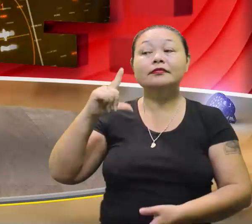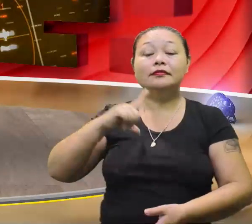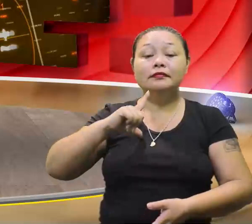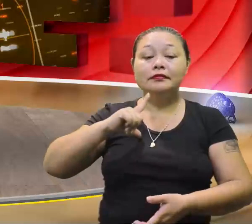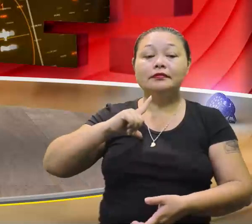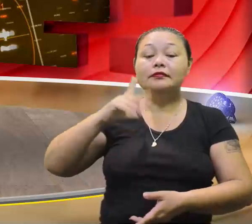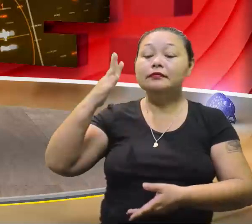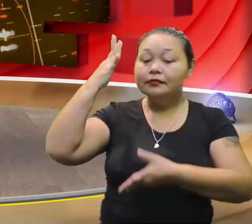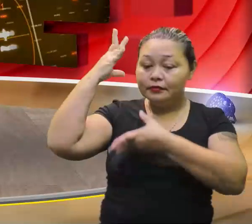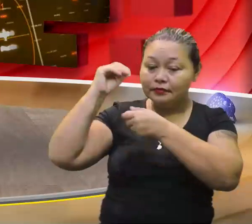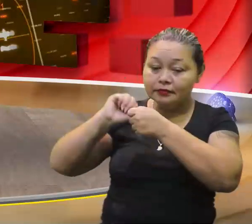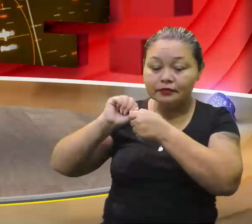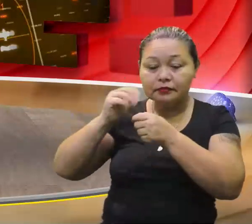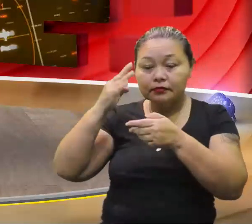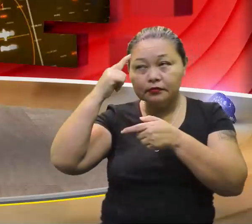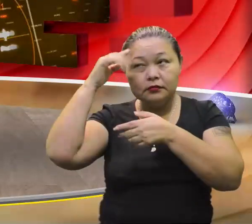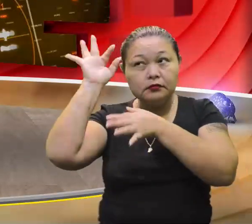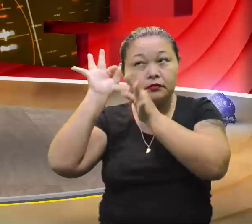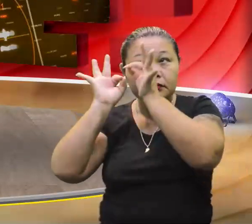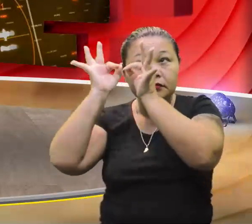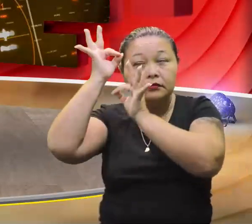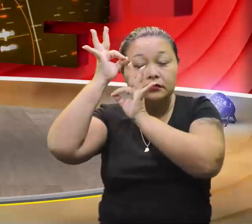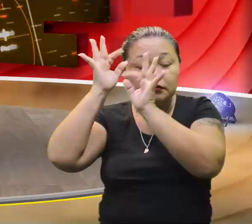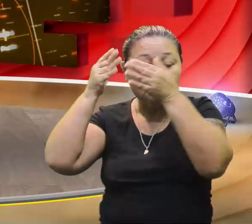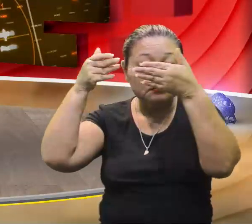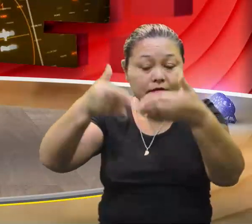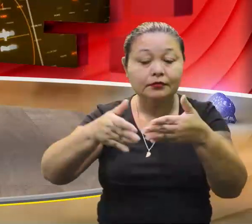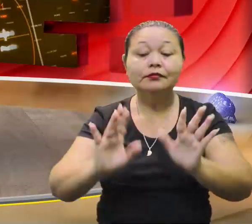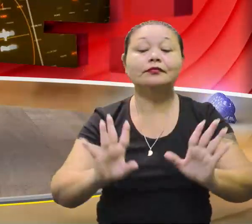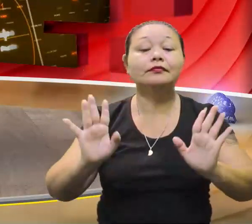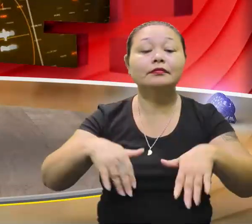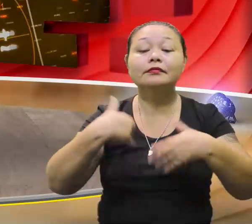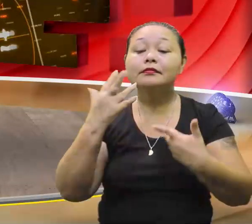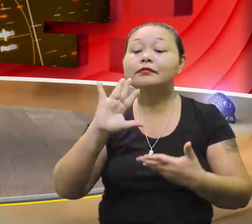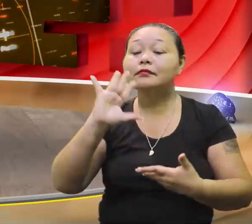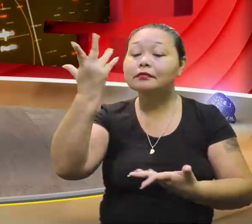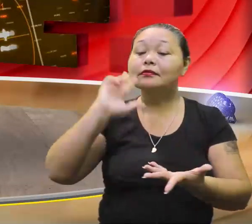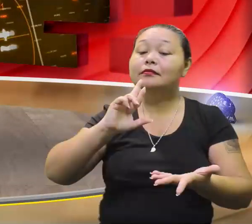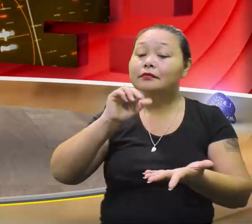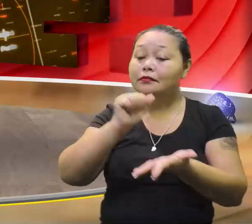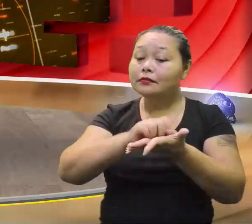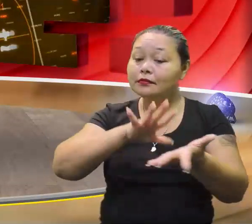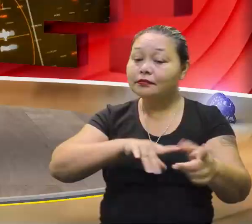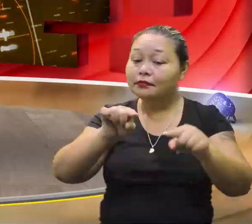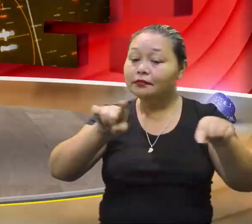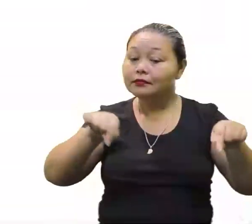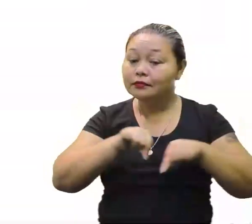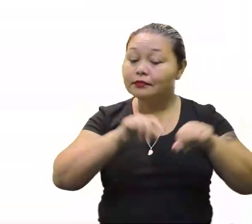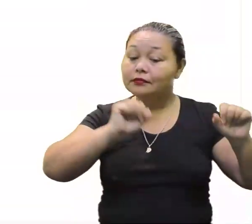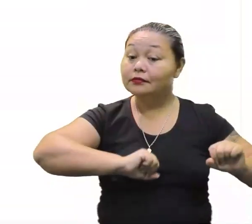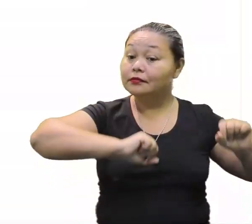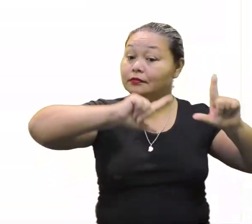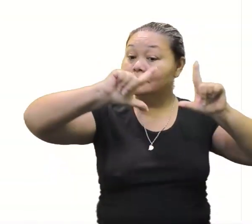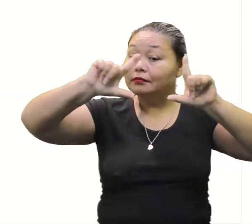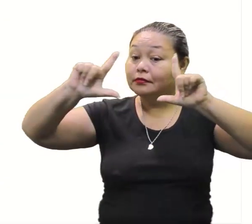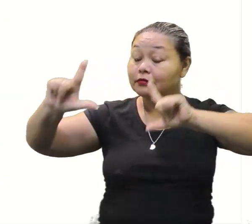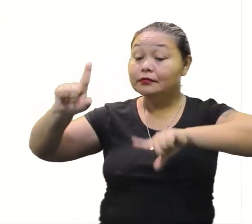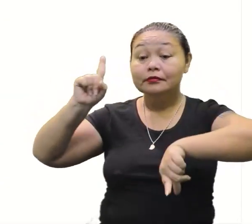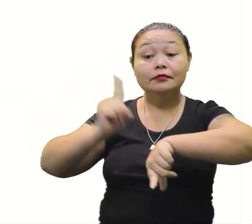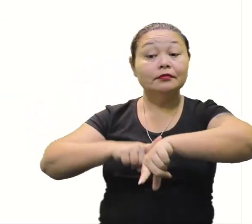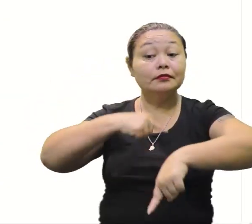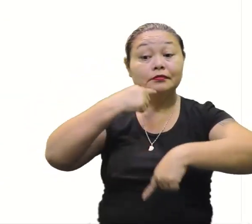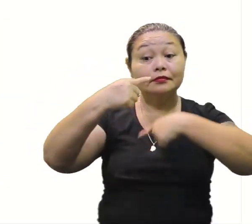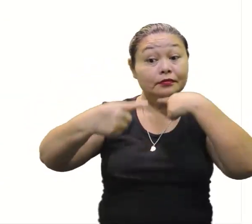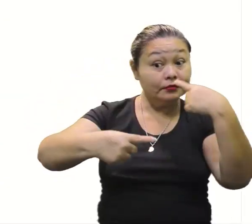ser de uma maneira que você teve uma linha de raciocínio, né? Vamos então resolver as atividades de sala. Se liga na telinha. Hora de tirar as